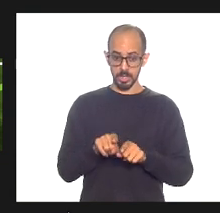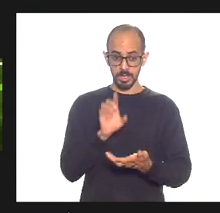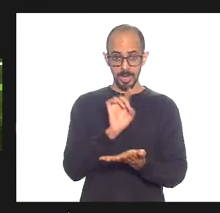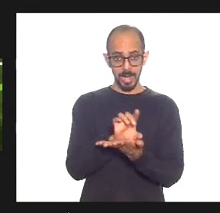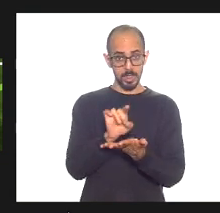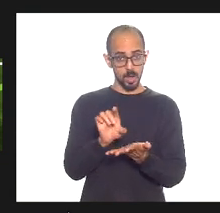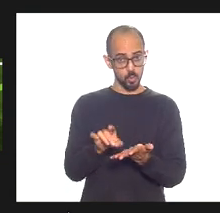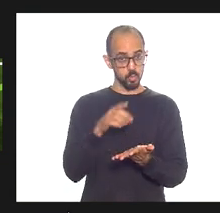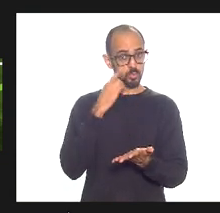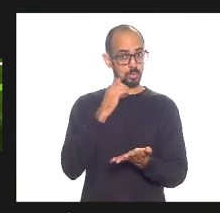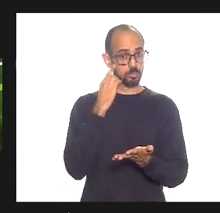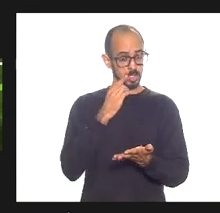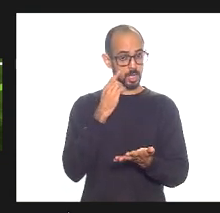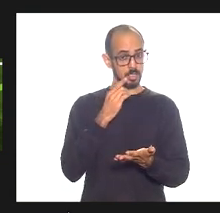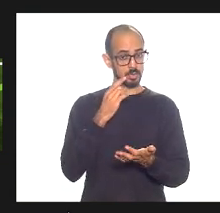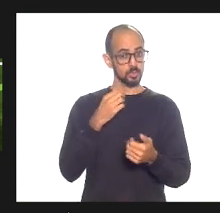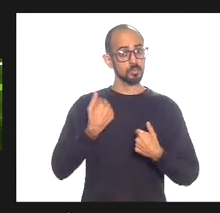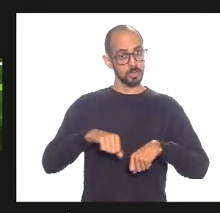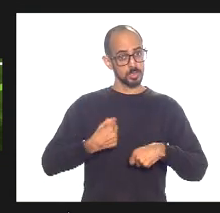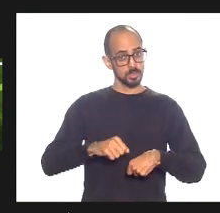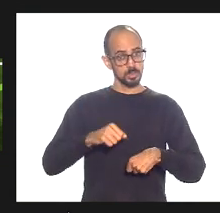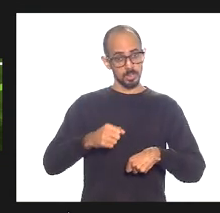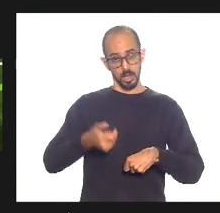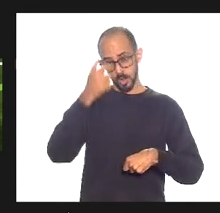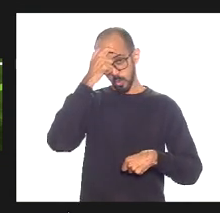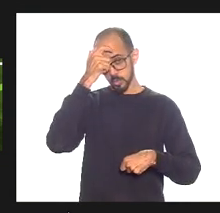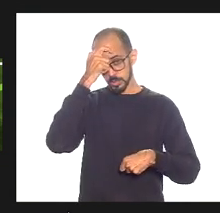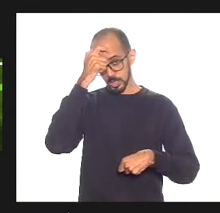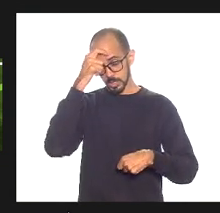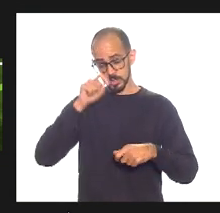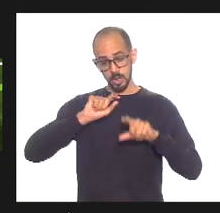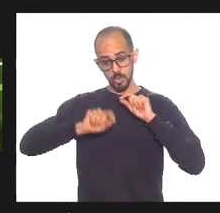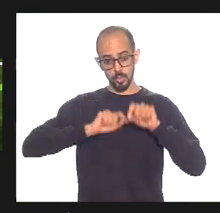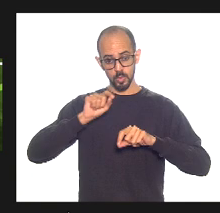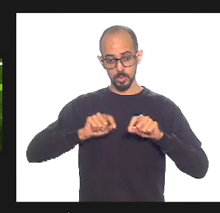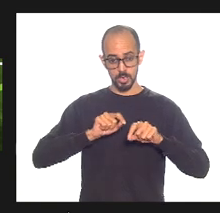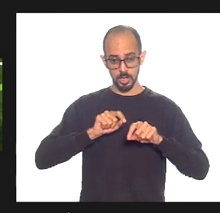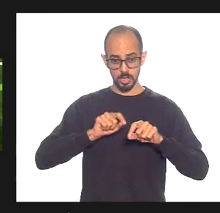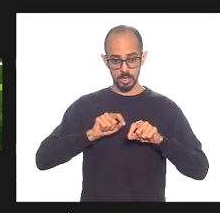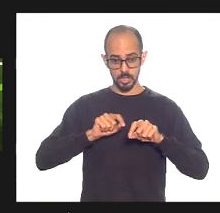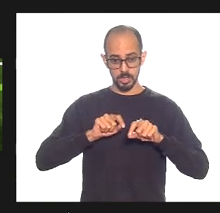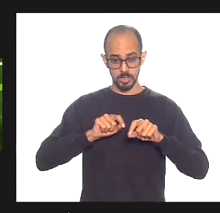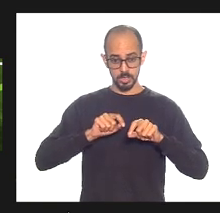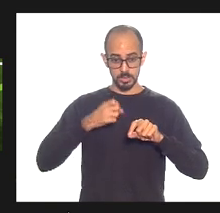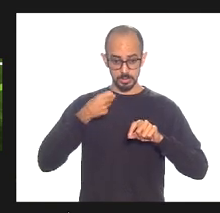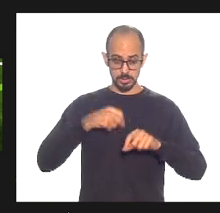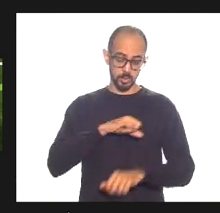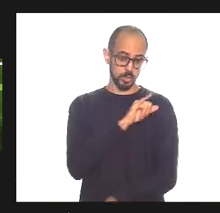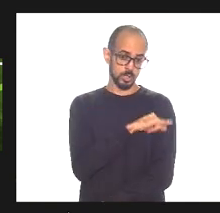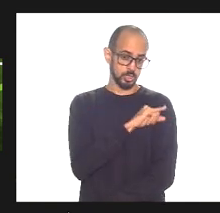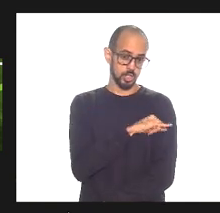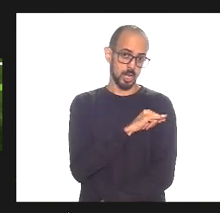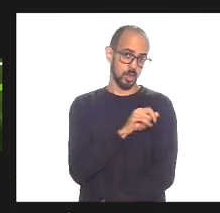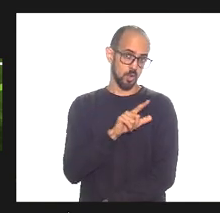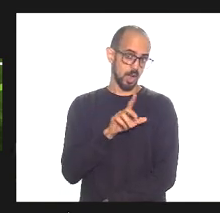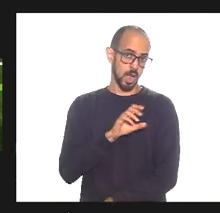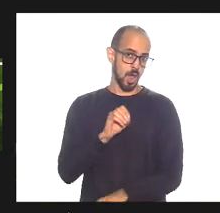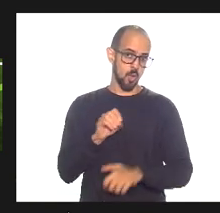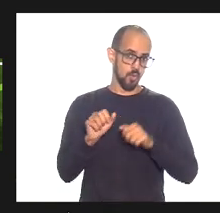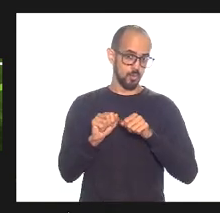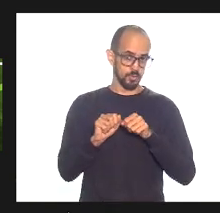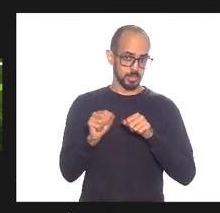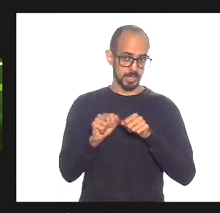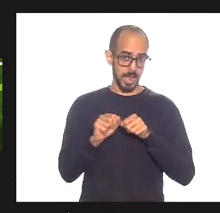deputado e cada deputada tenham um entendimento de que se o Rio de Janeiro não fizer este debate com